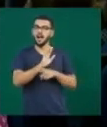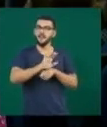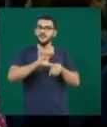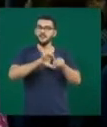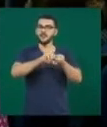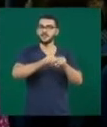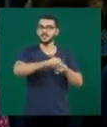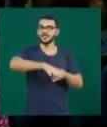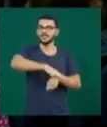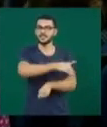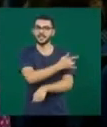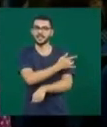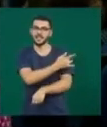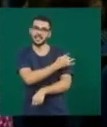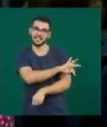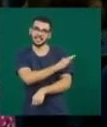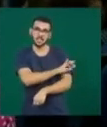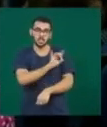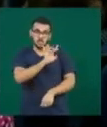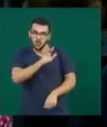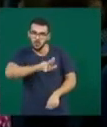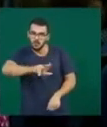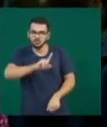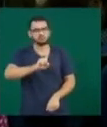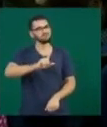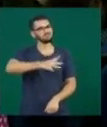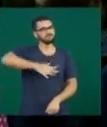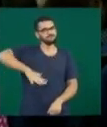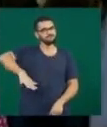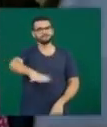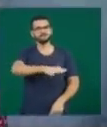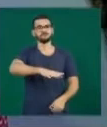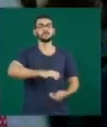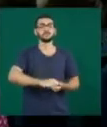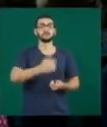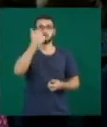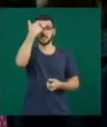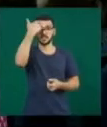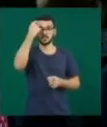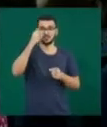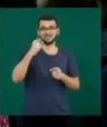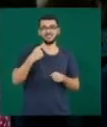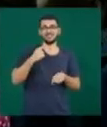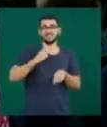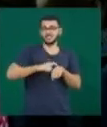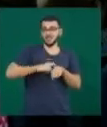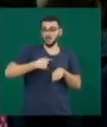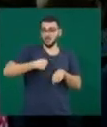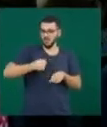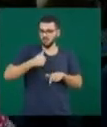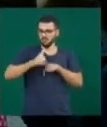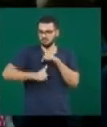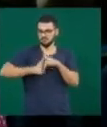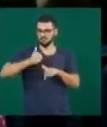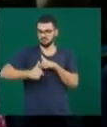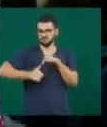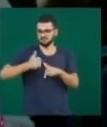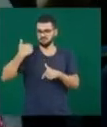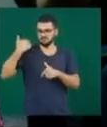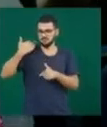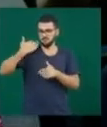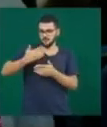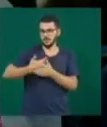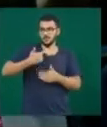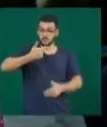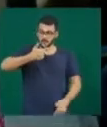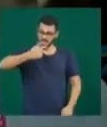área técnica, não só de Berlândia, mas da região. Então, durante todo esse tempo, que eu trabalhei 27 anos na escola,